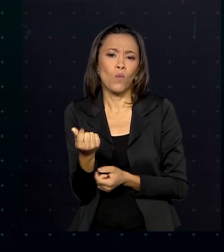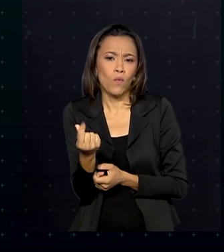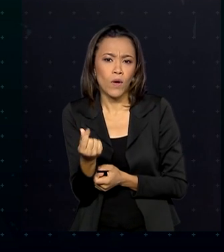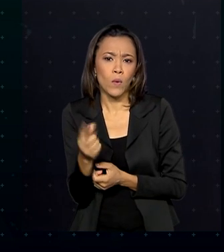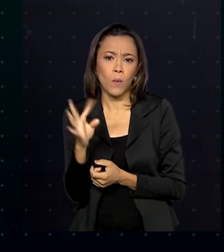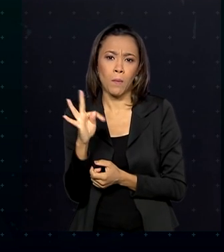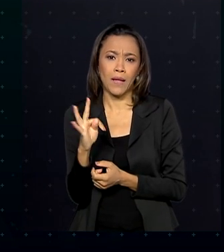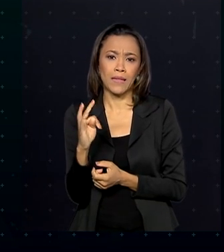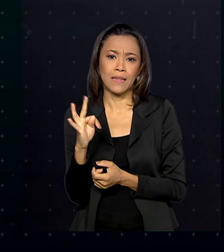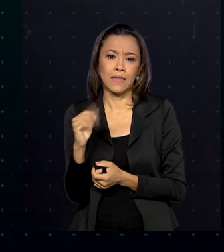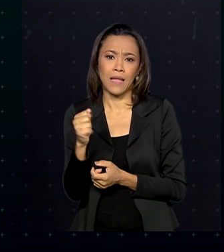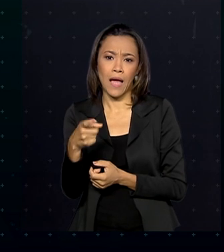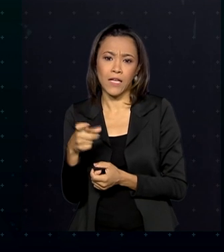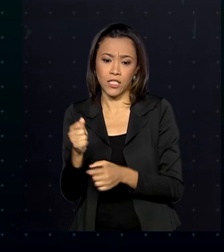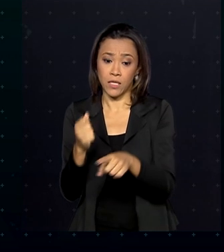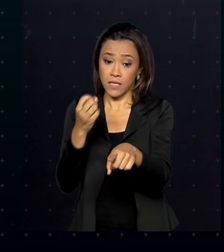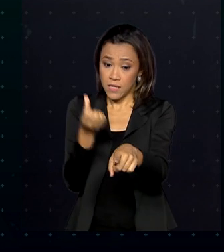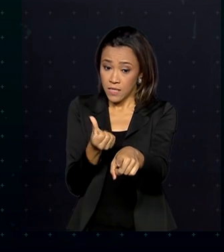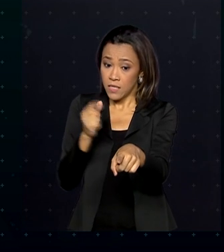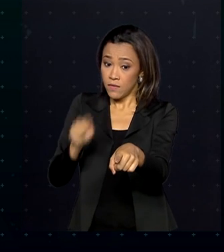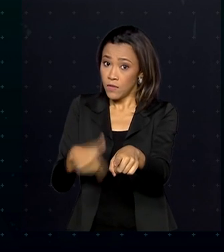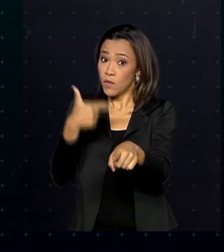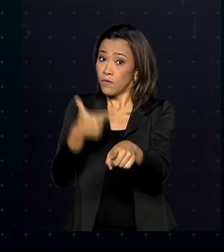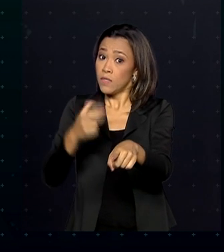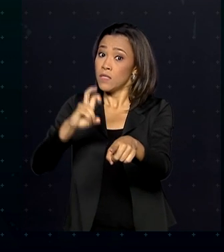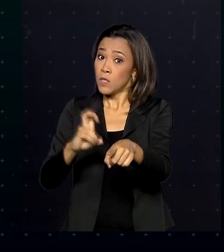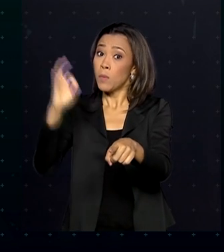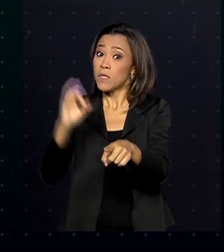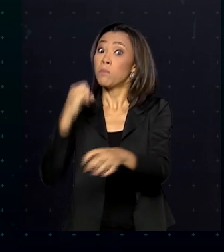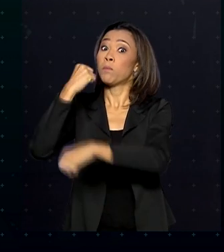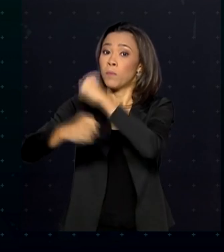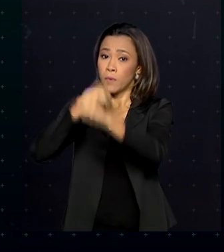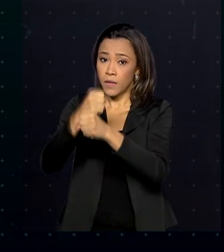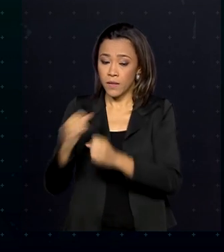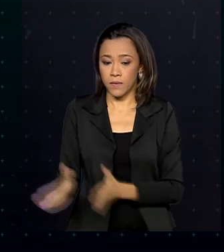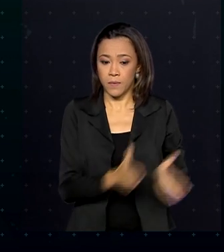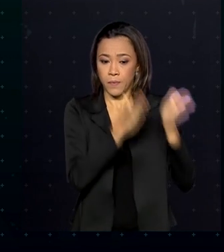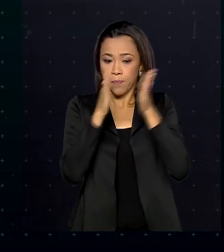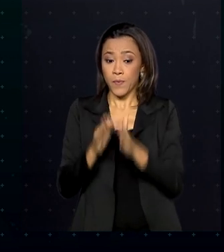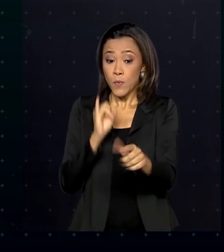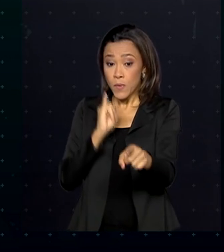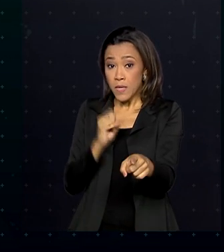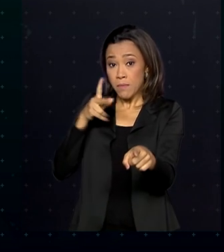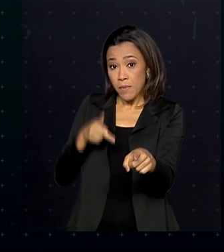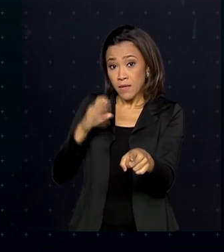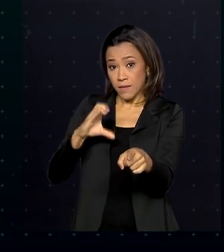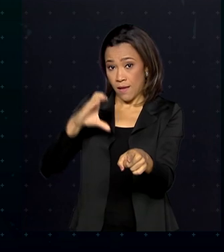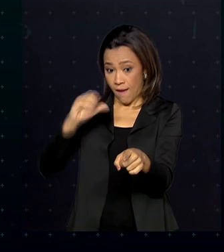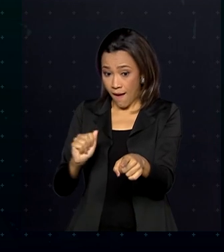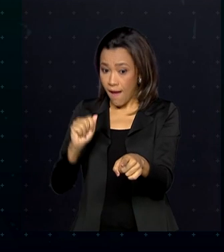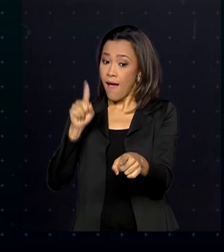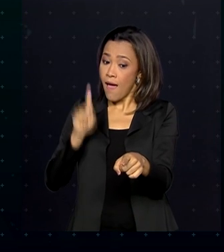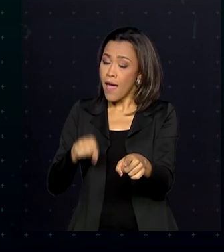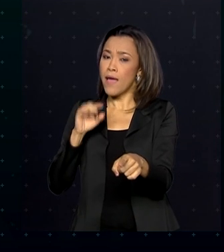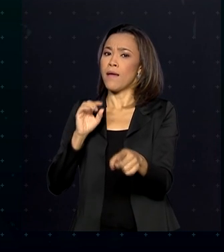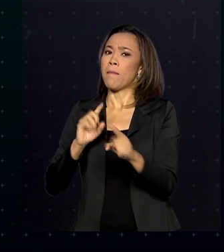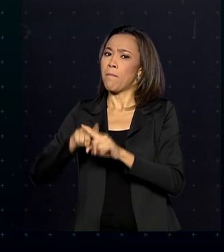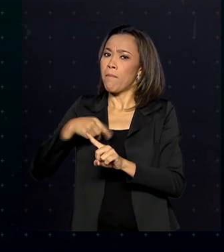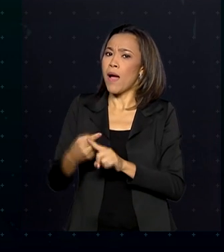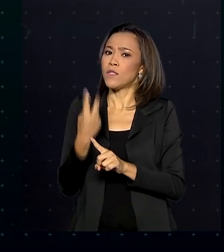mais 6,25% ao ano. Já no caso do IPCA, será o índice mais 2